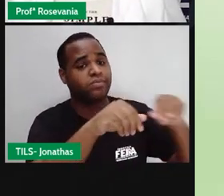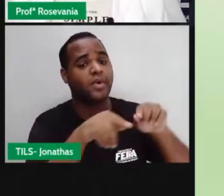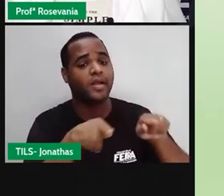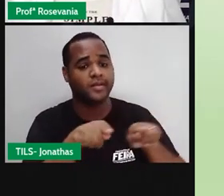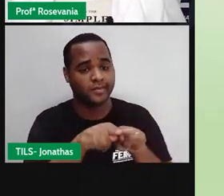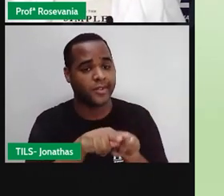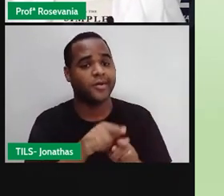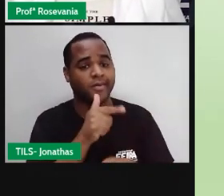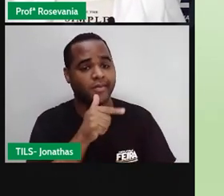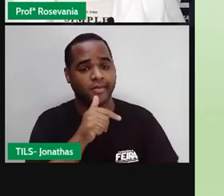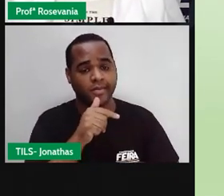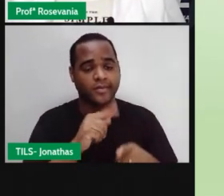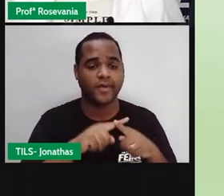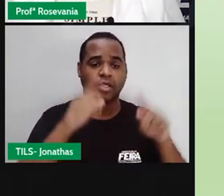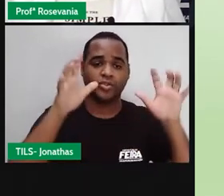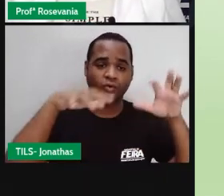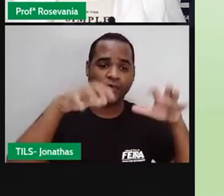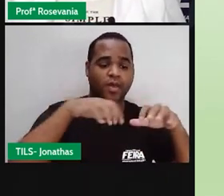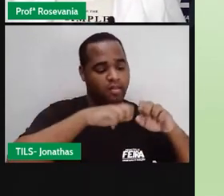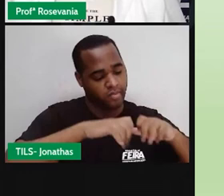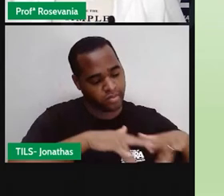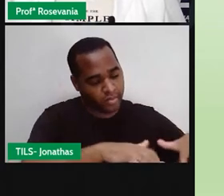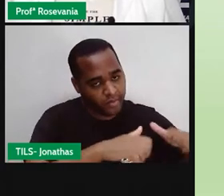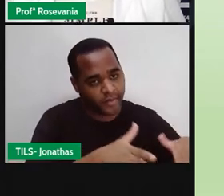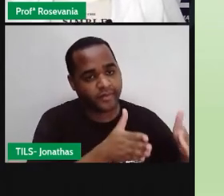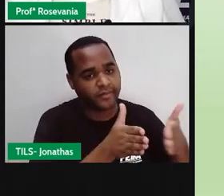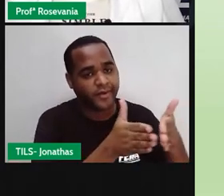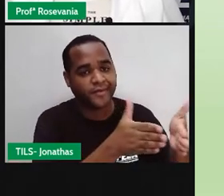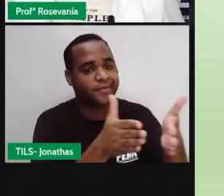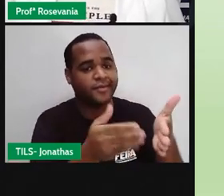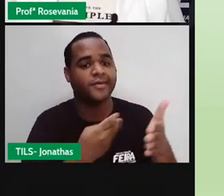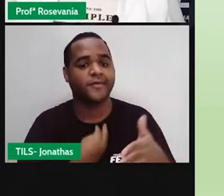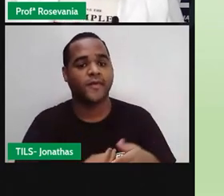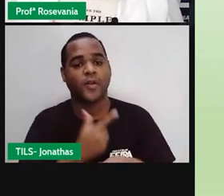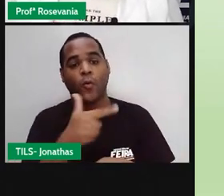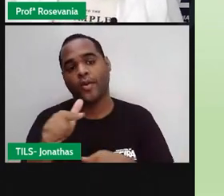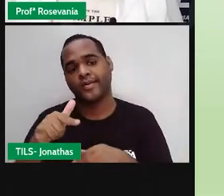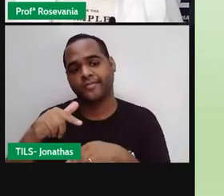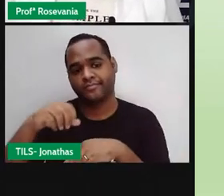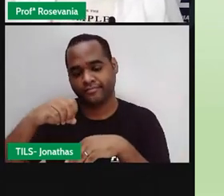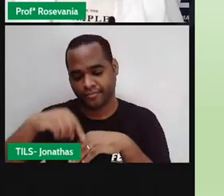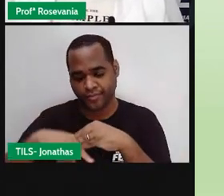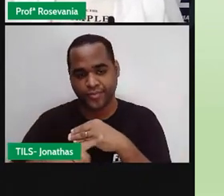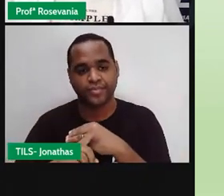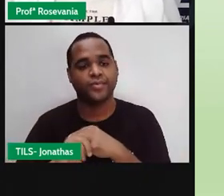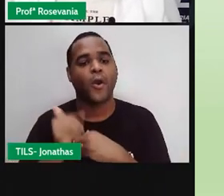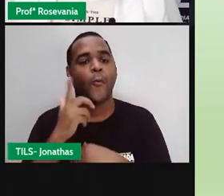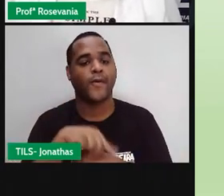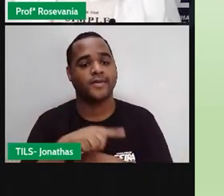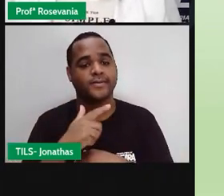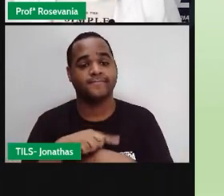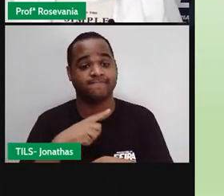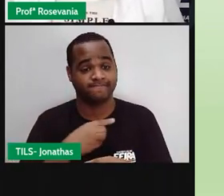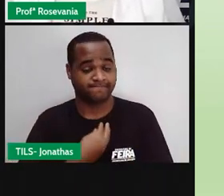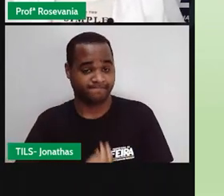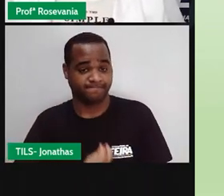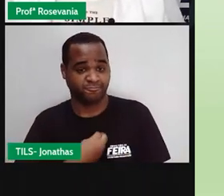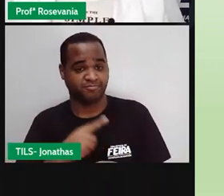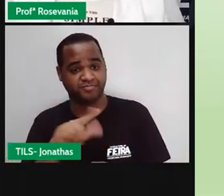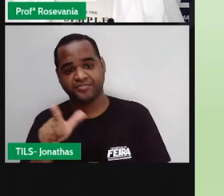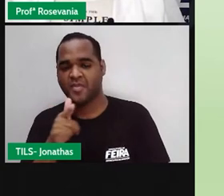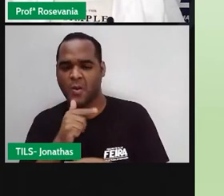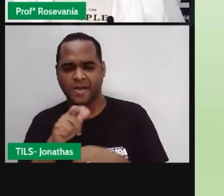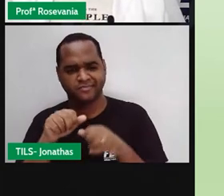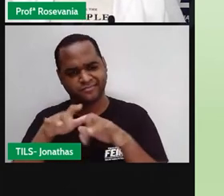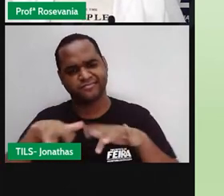os recursos hídricos, que vem a chuva, leva para os rios, uma parte infiltra e outra parte vão para os rios, para os mananciais hídricos, né, de modo